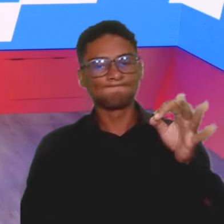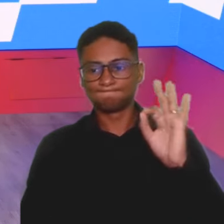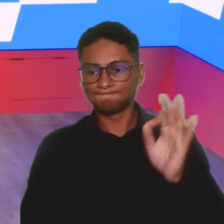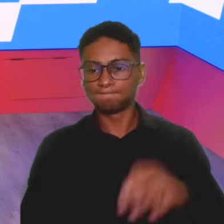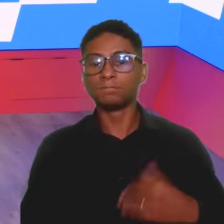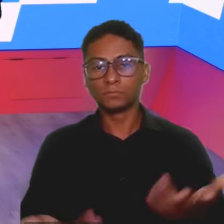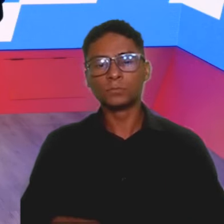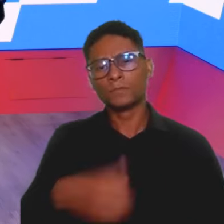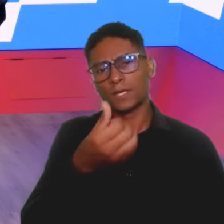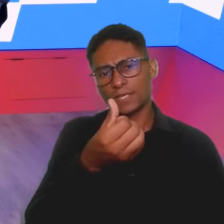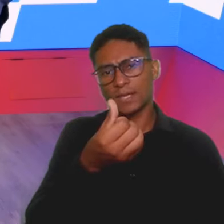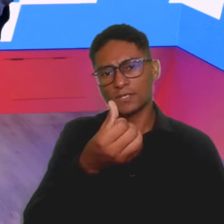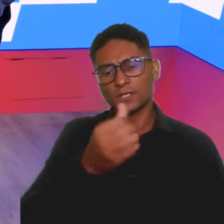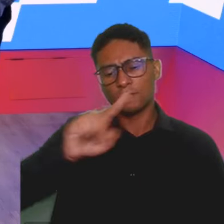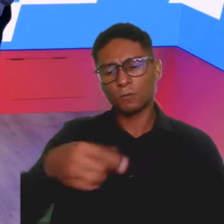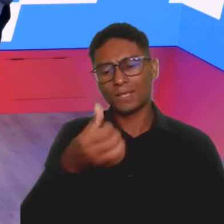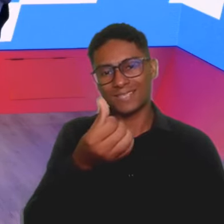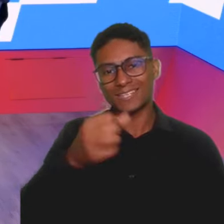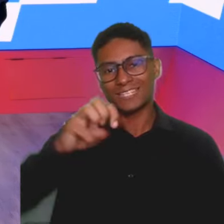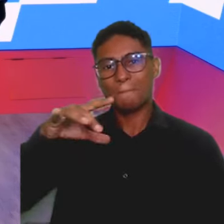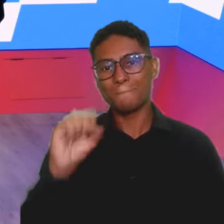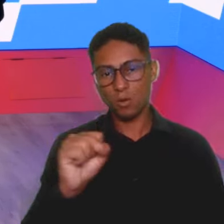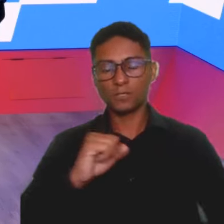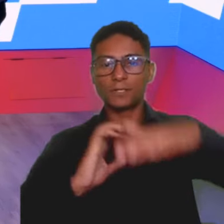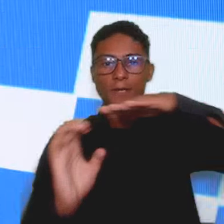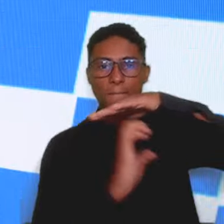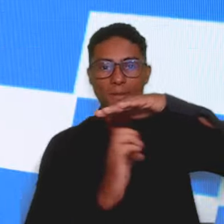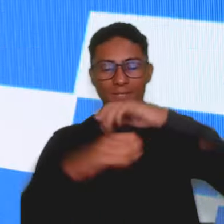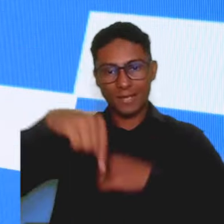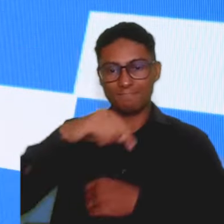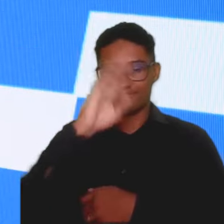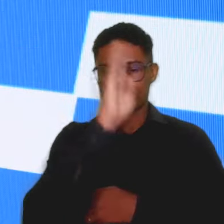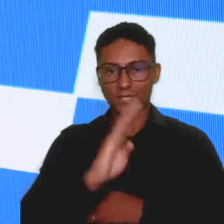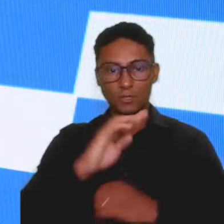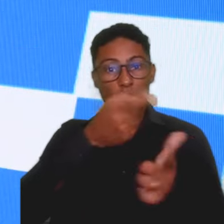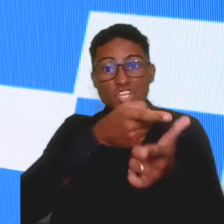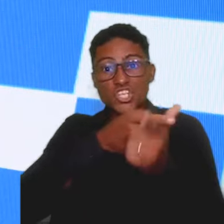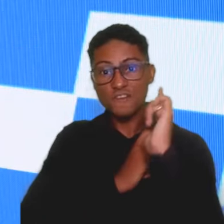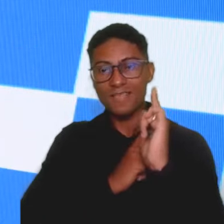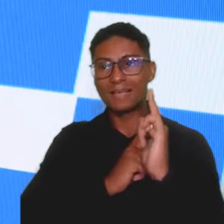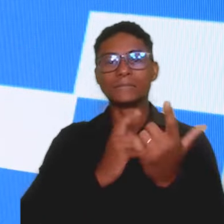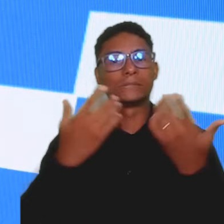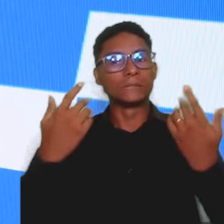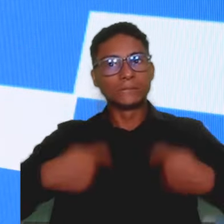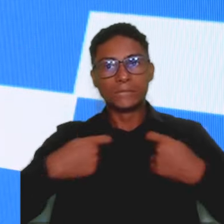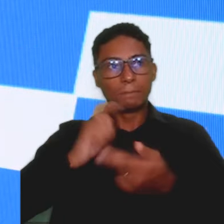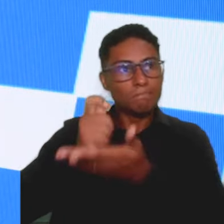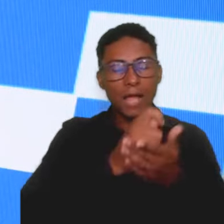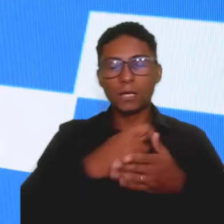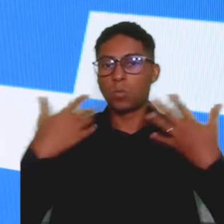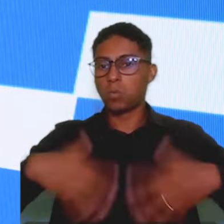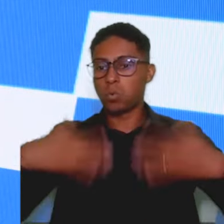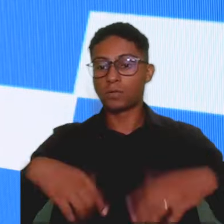falamos de 6,6 milhões de empresas inadimplentes no Brasil. E tem até um site que eu